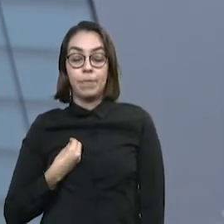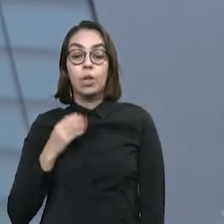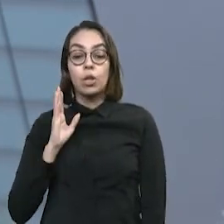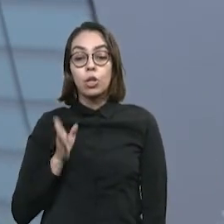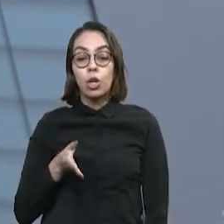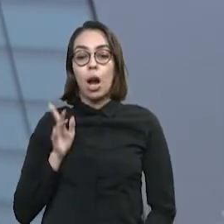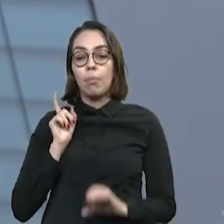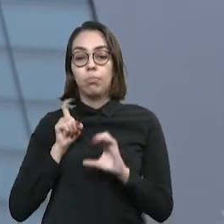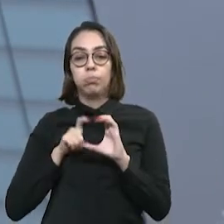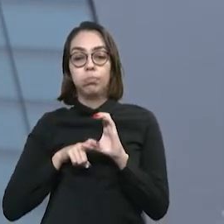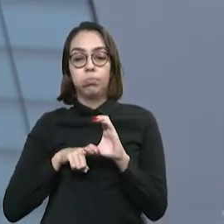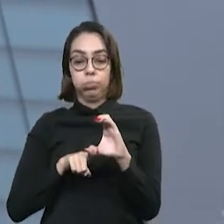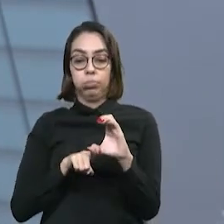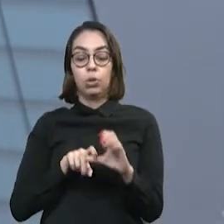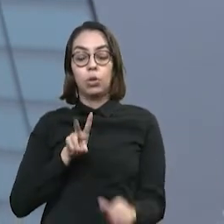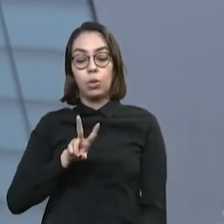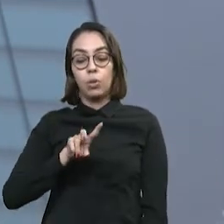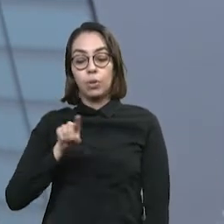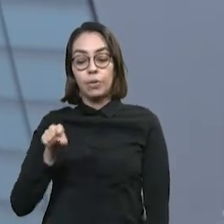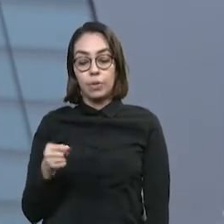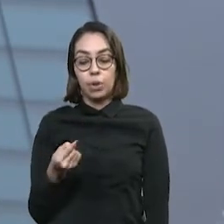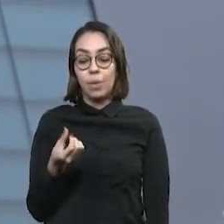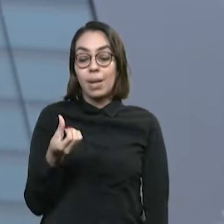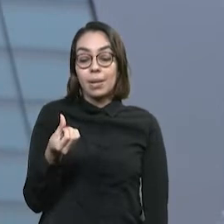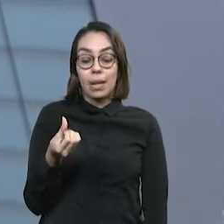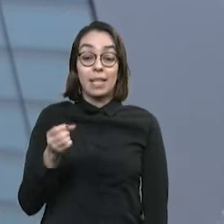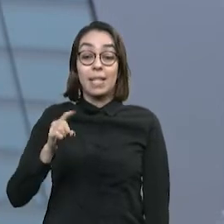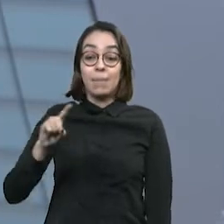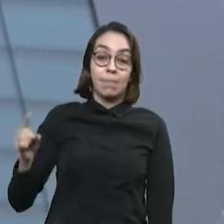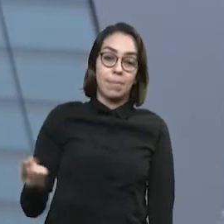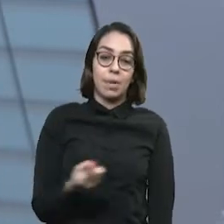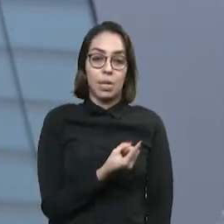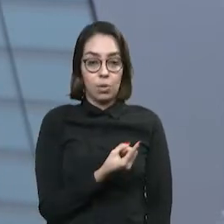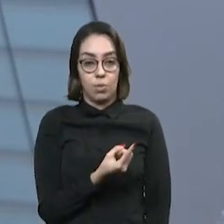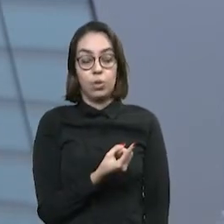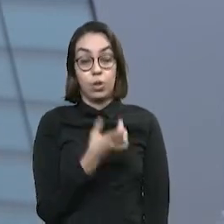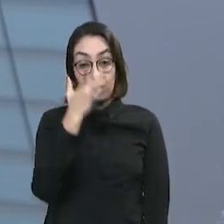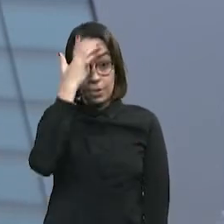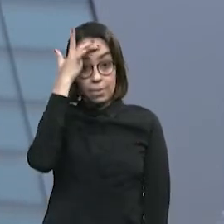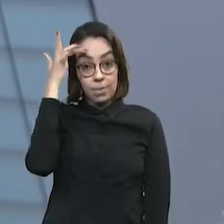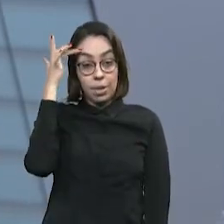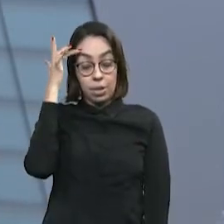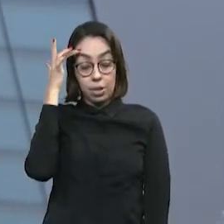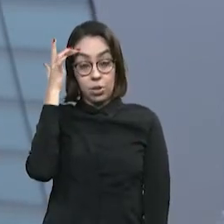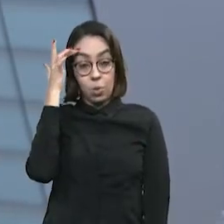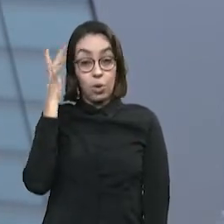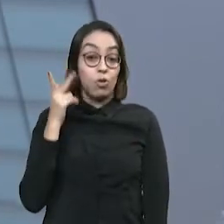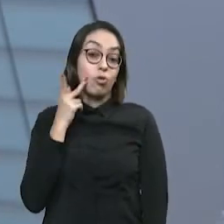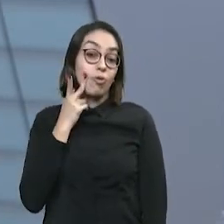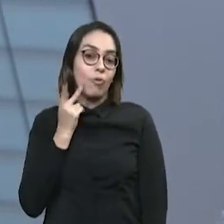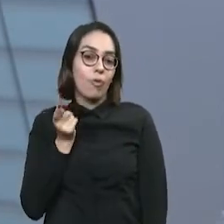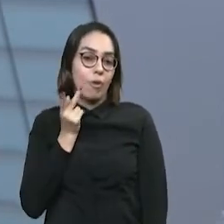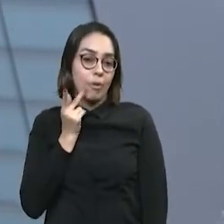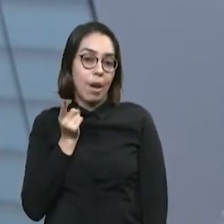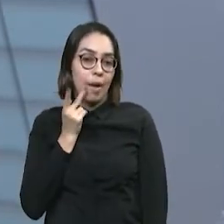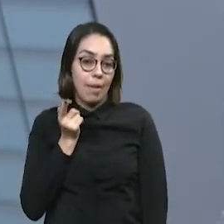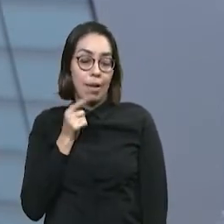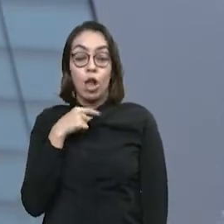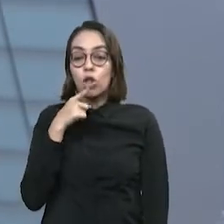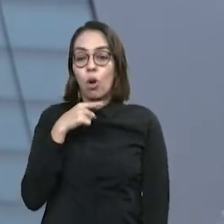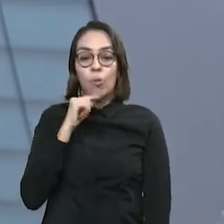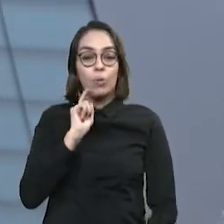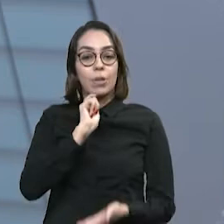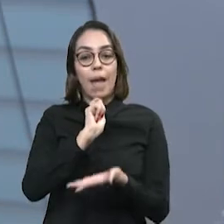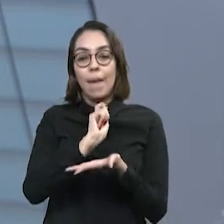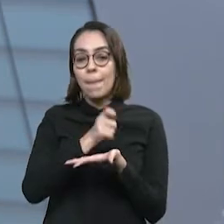,6 milhões, ou seja, 2,6 milhões de cearenses estão inadimplentes, não estão conseguindo